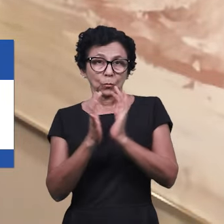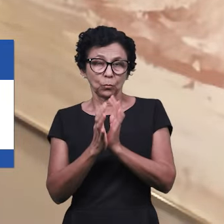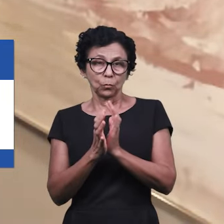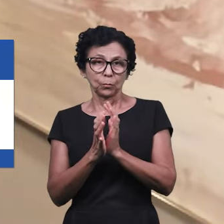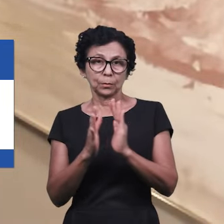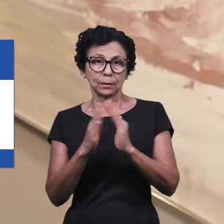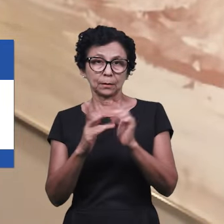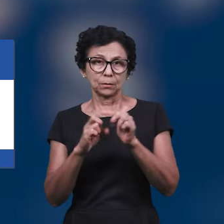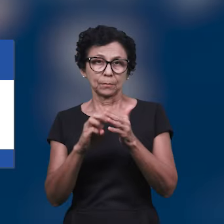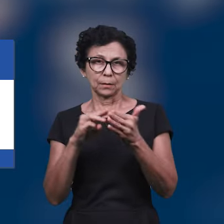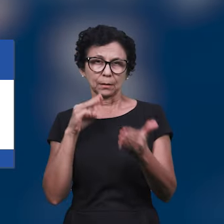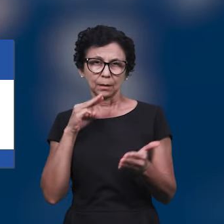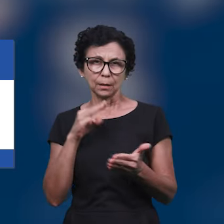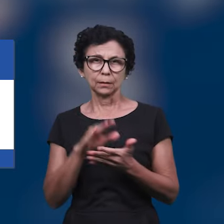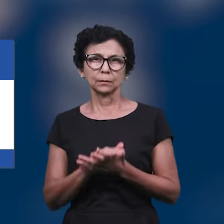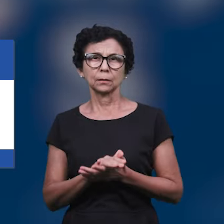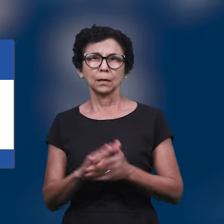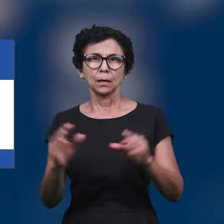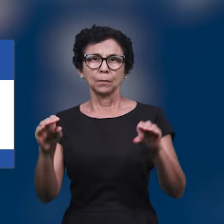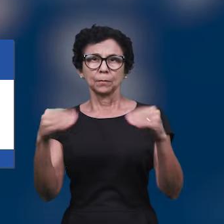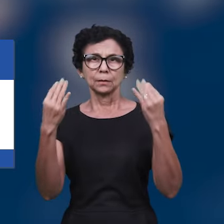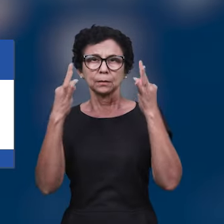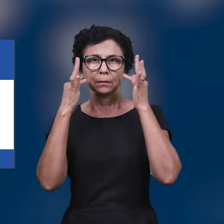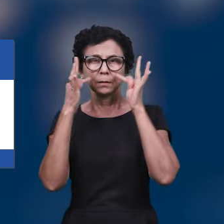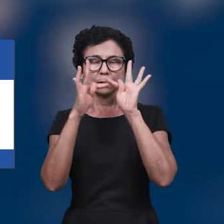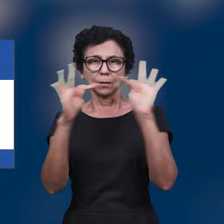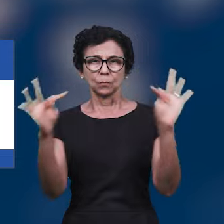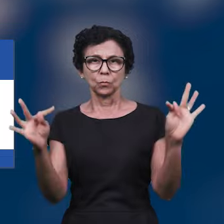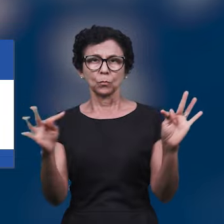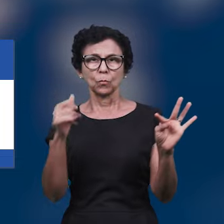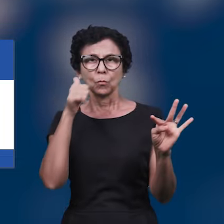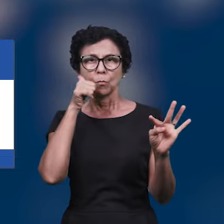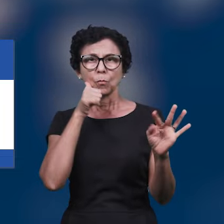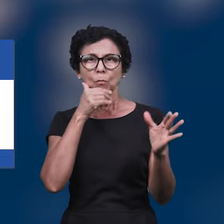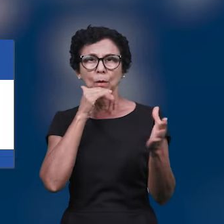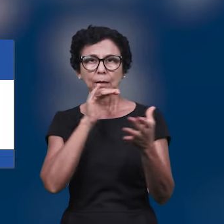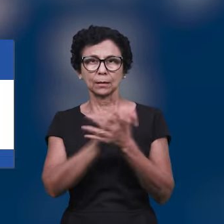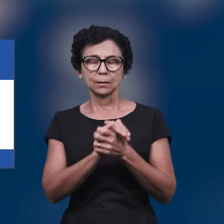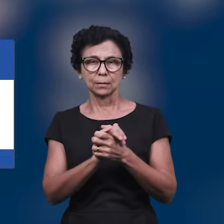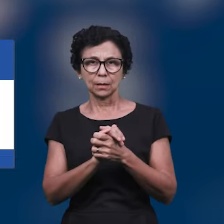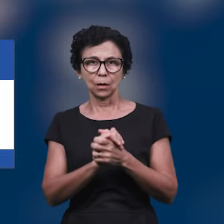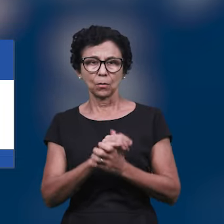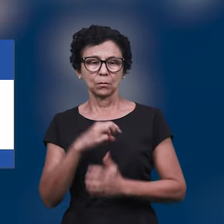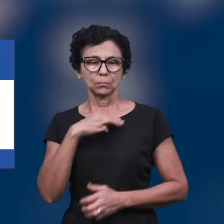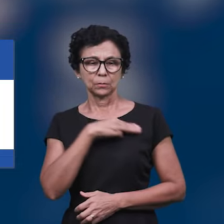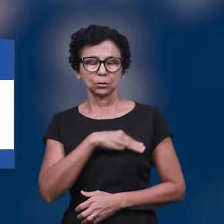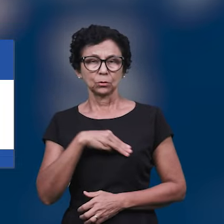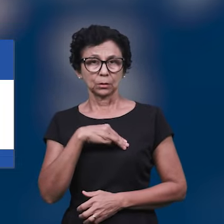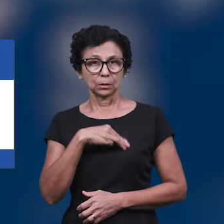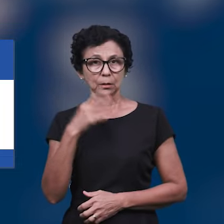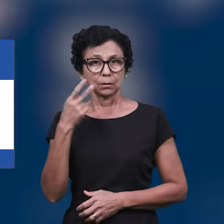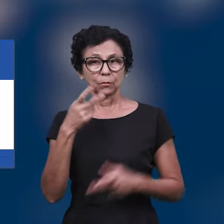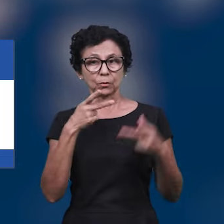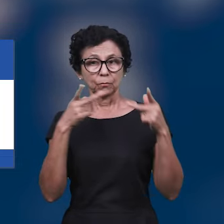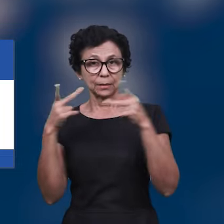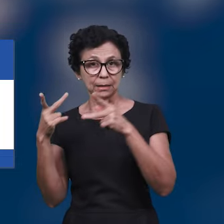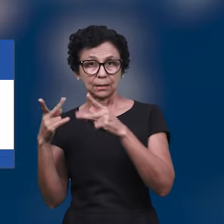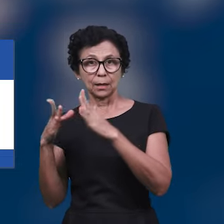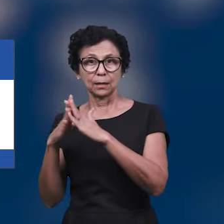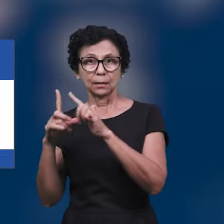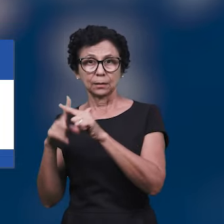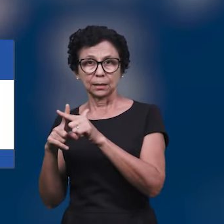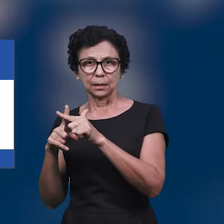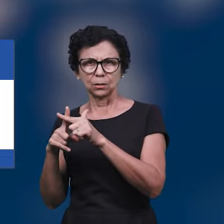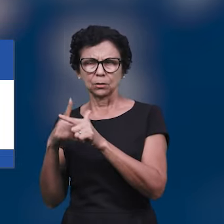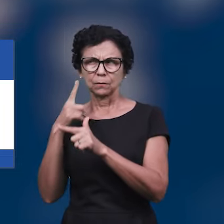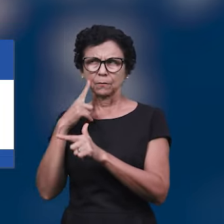nos enviaram testemunho de um casal de missionários evangelistas que visitaram a igreja durante a EBD e